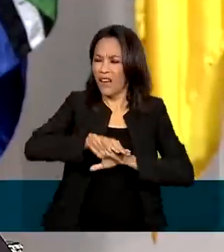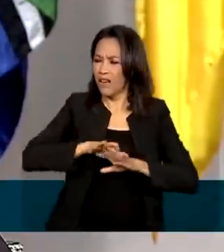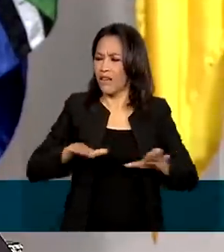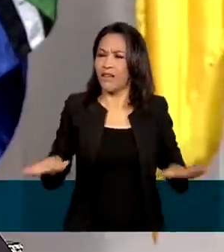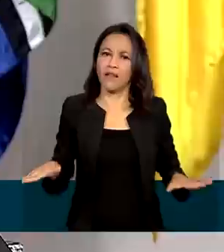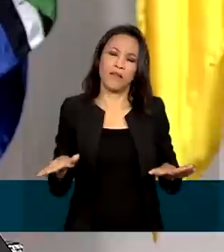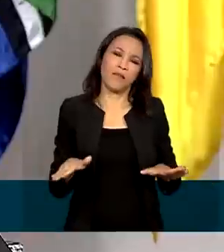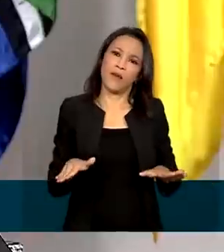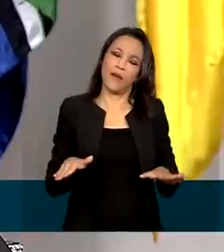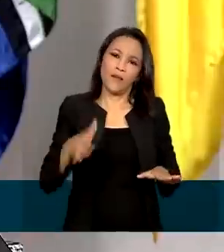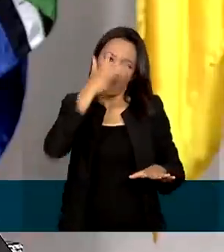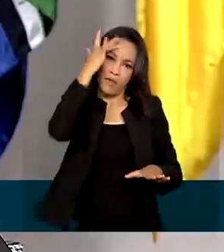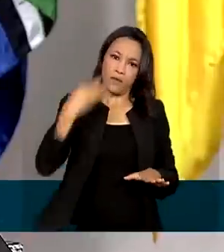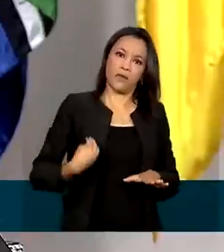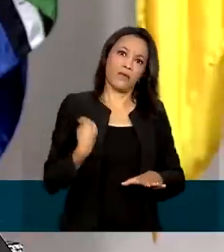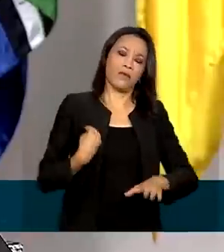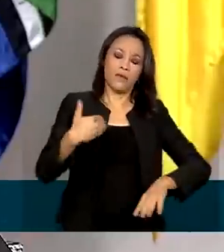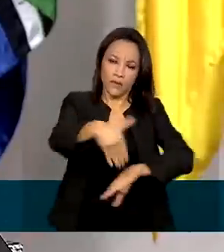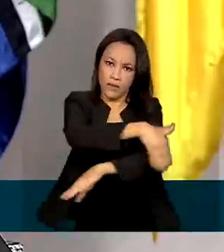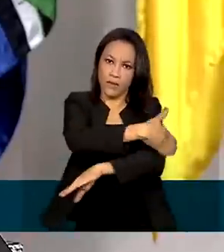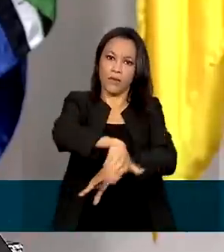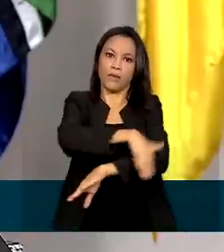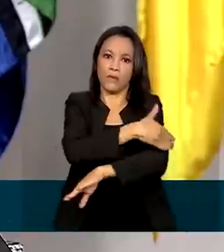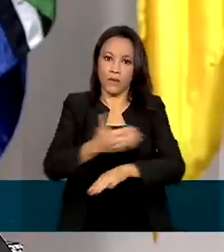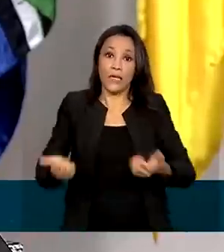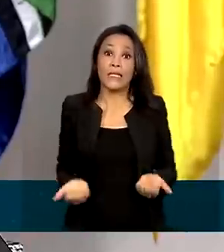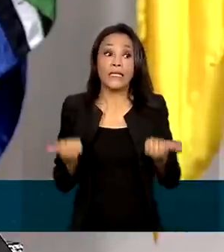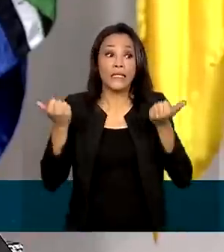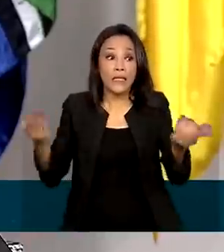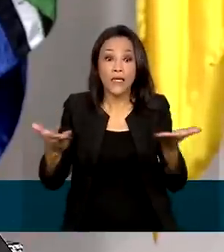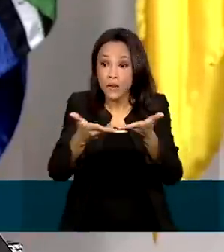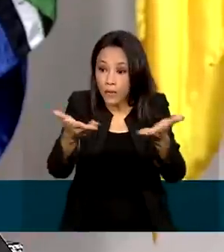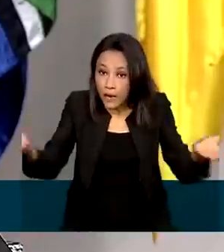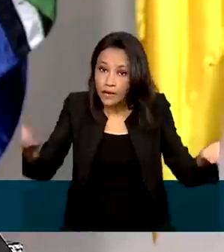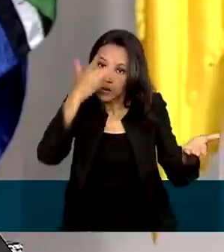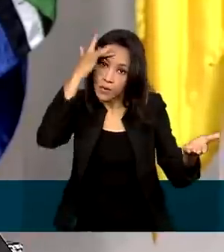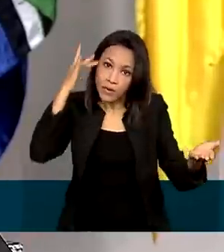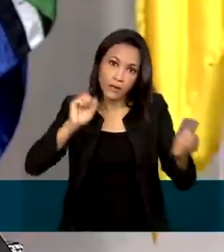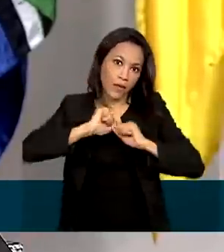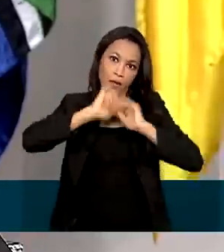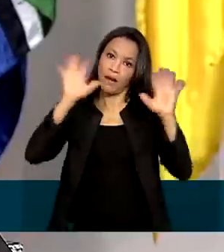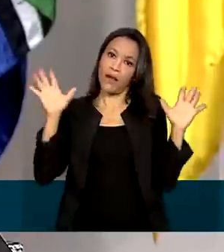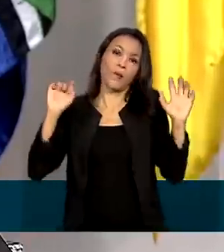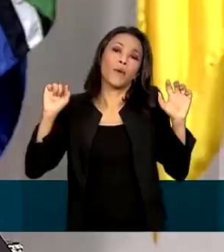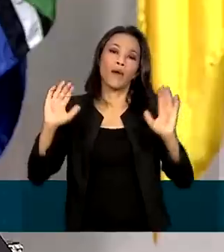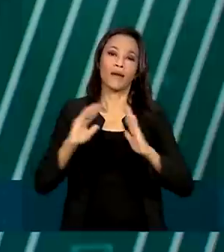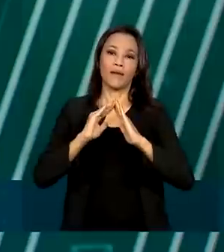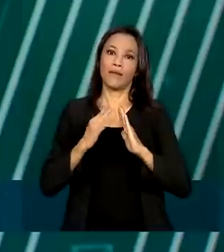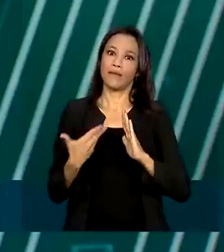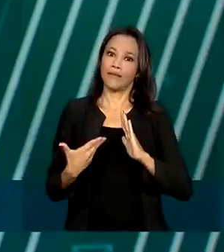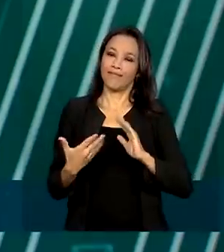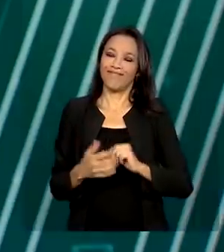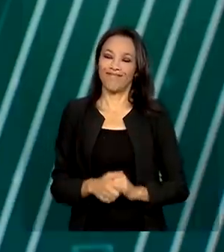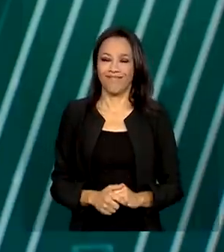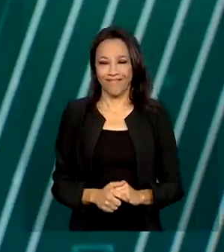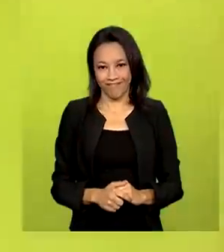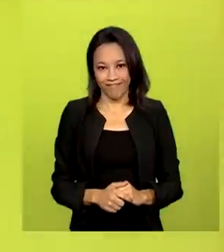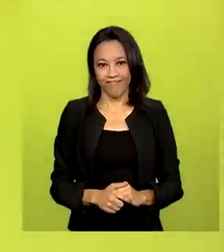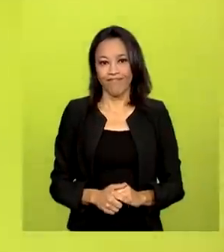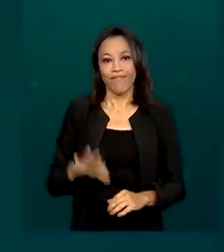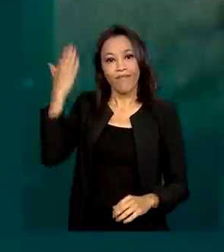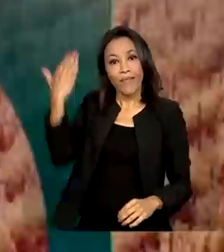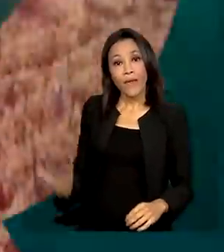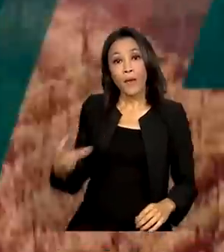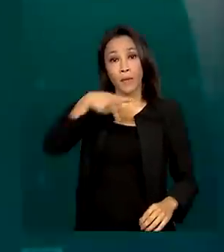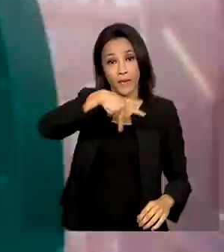essa população que vive na rua, dando o que é mais óbvio do mundo, a moradia. O presidente